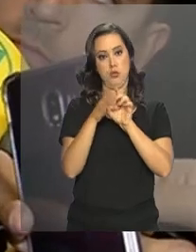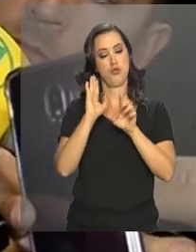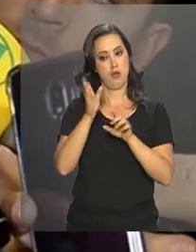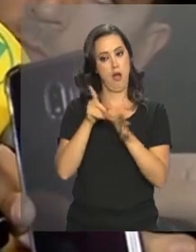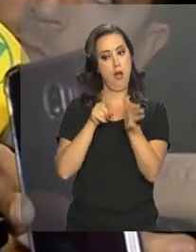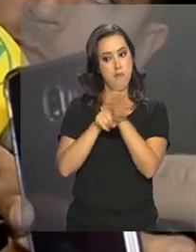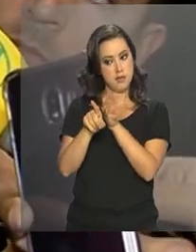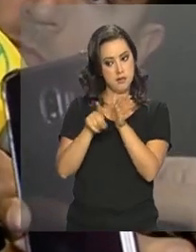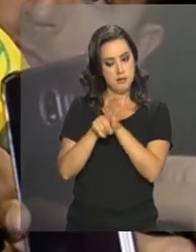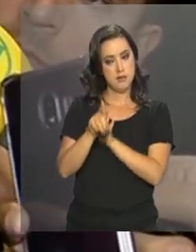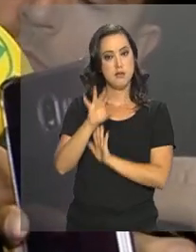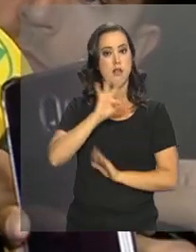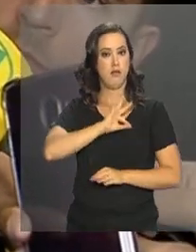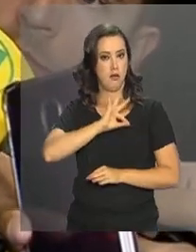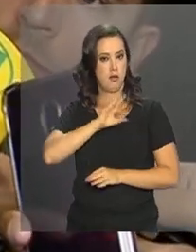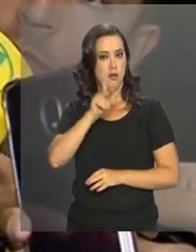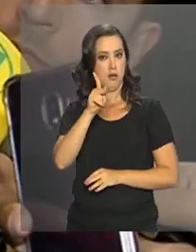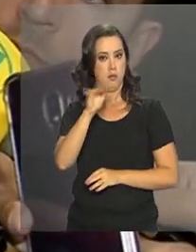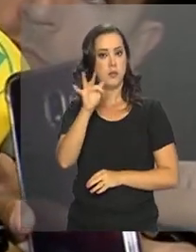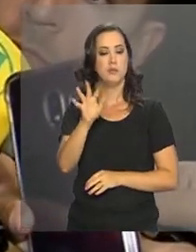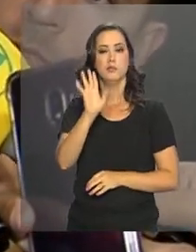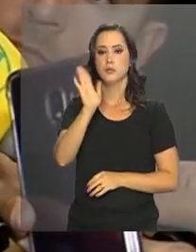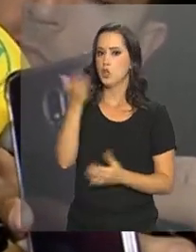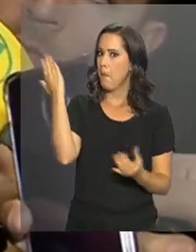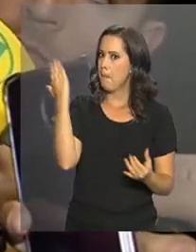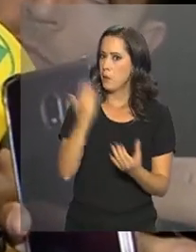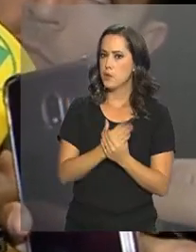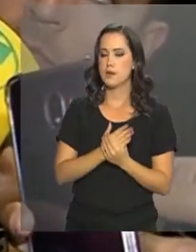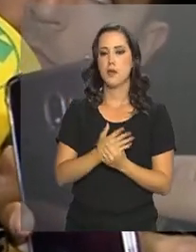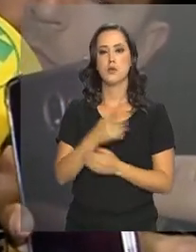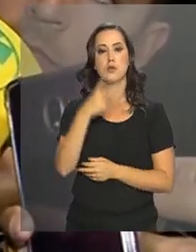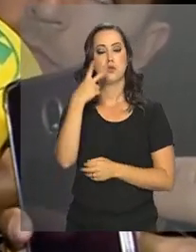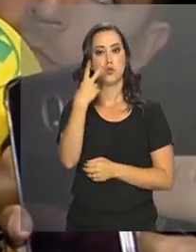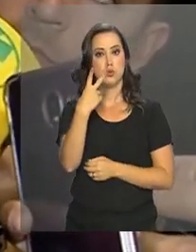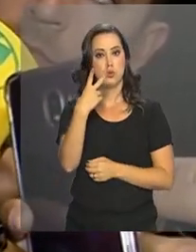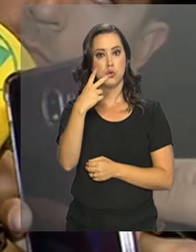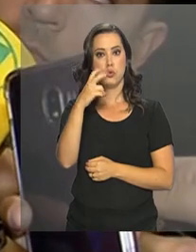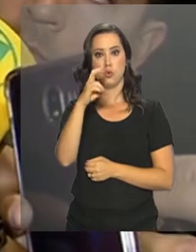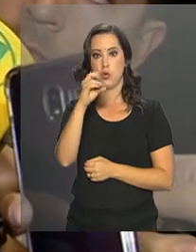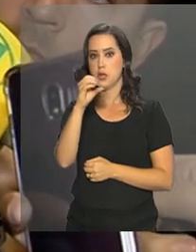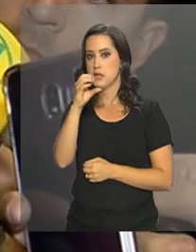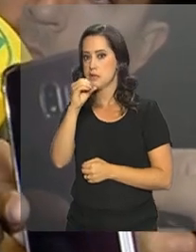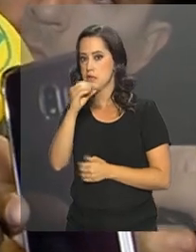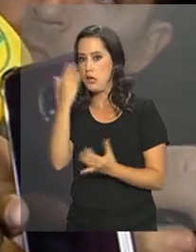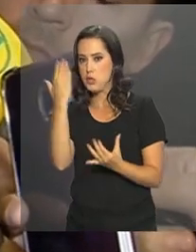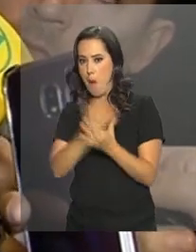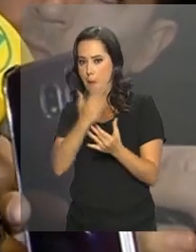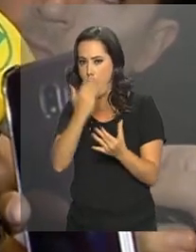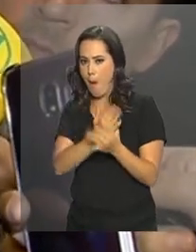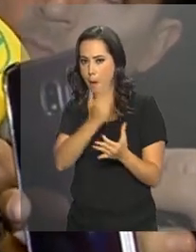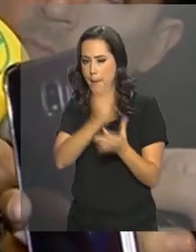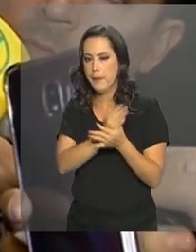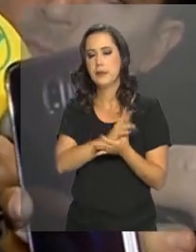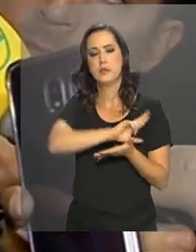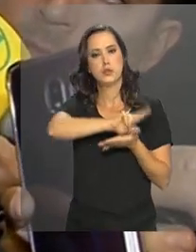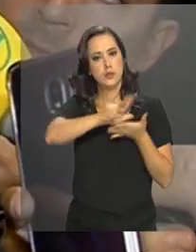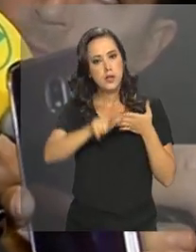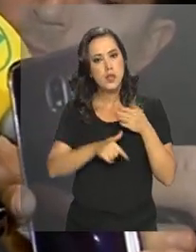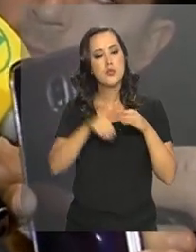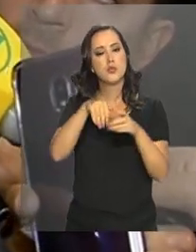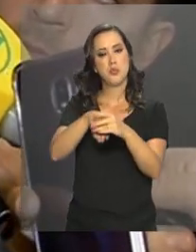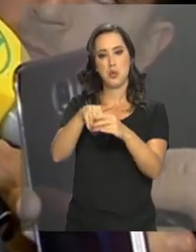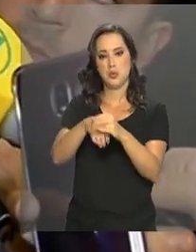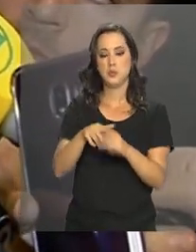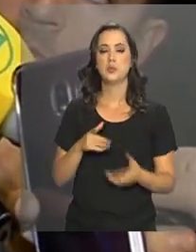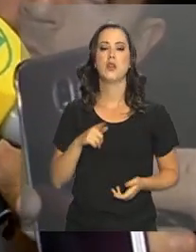alcançaram 2.007 inquéritos policiais, especificamente em matéria eleitoral, e a nossa expectativa